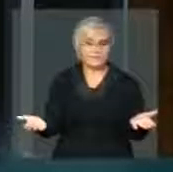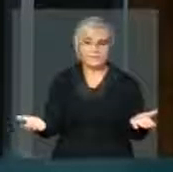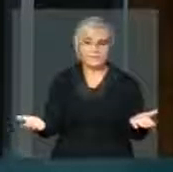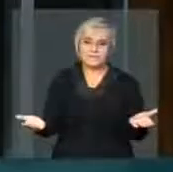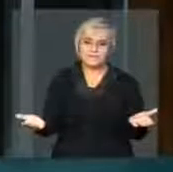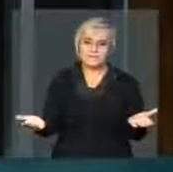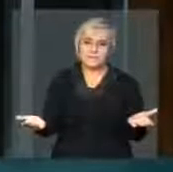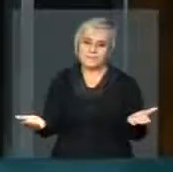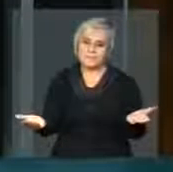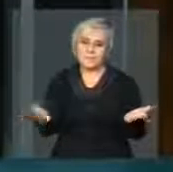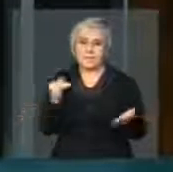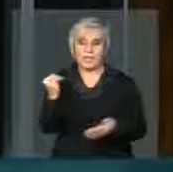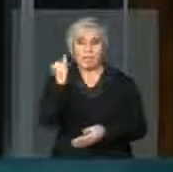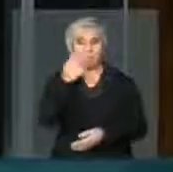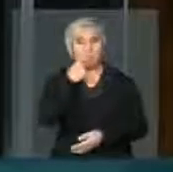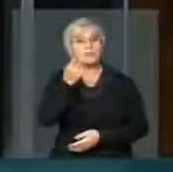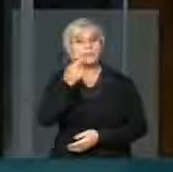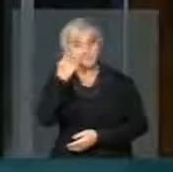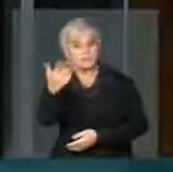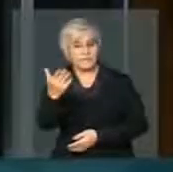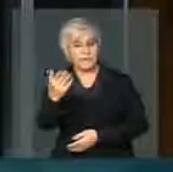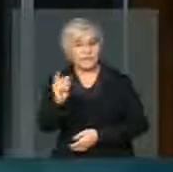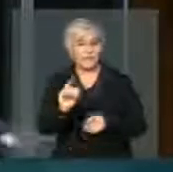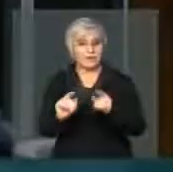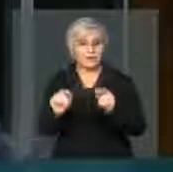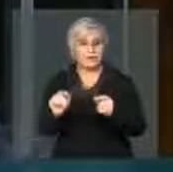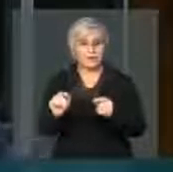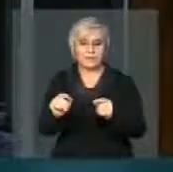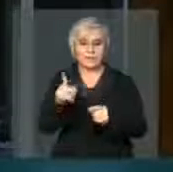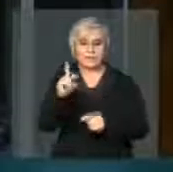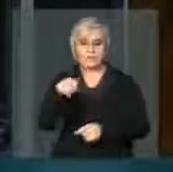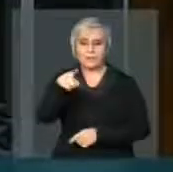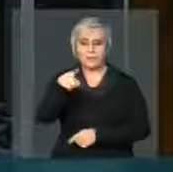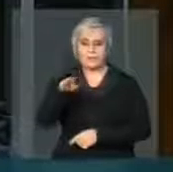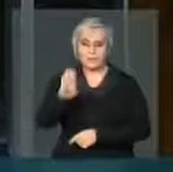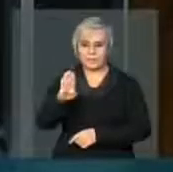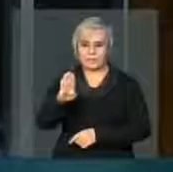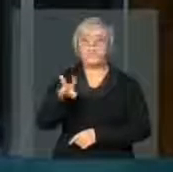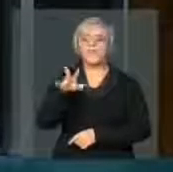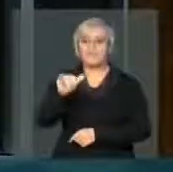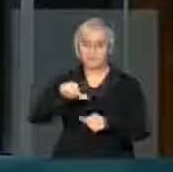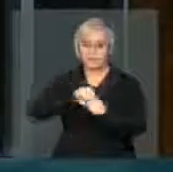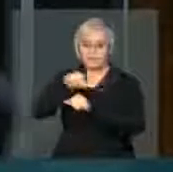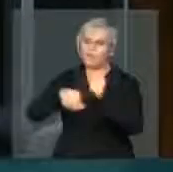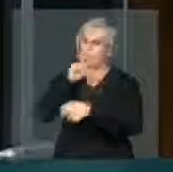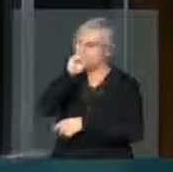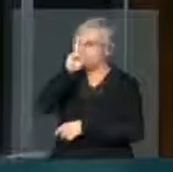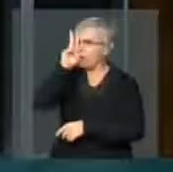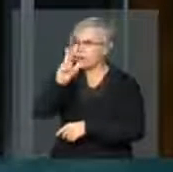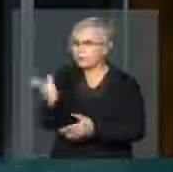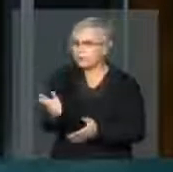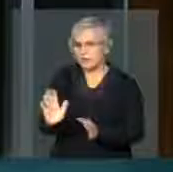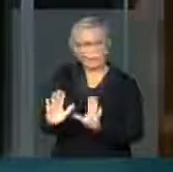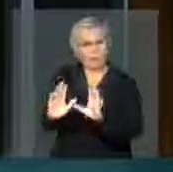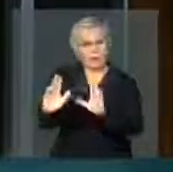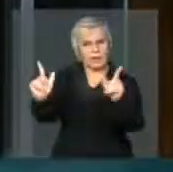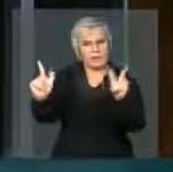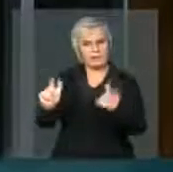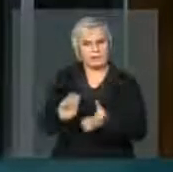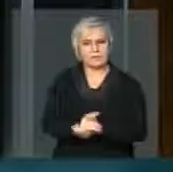é importante que a gente diga, o PMDB se é fortalecido. Não dá para negar.